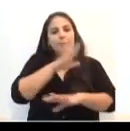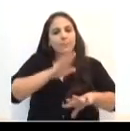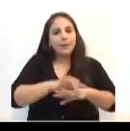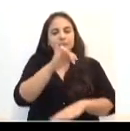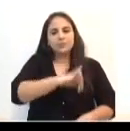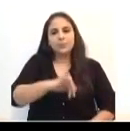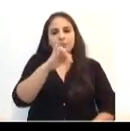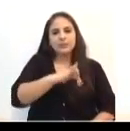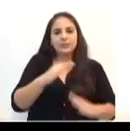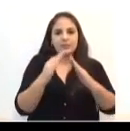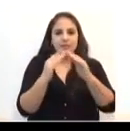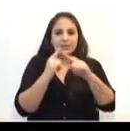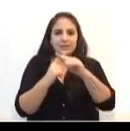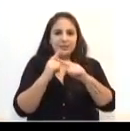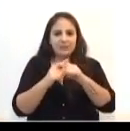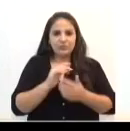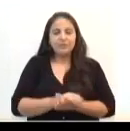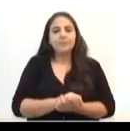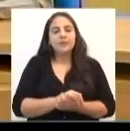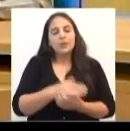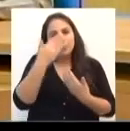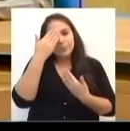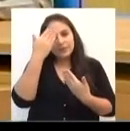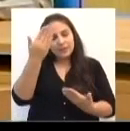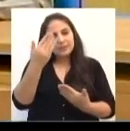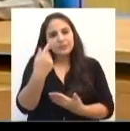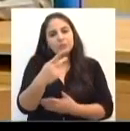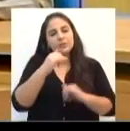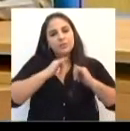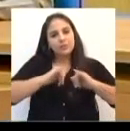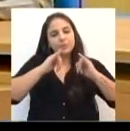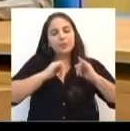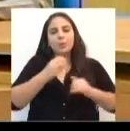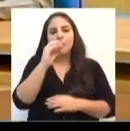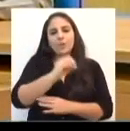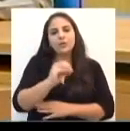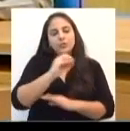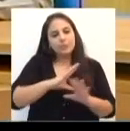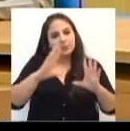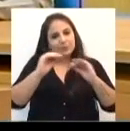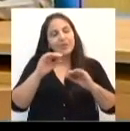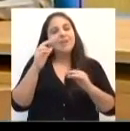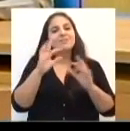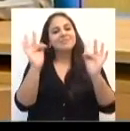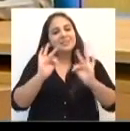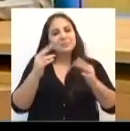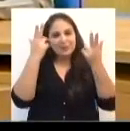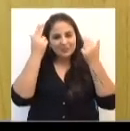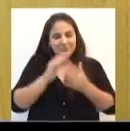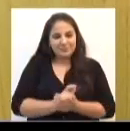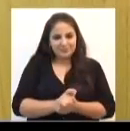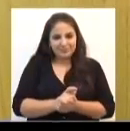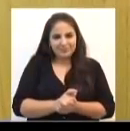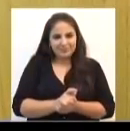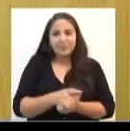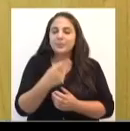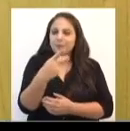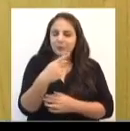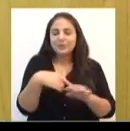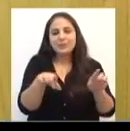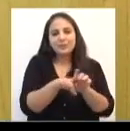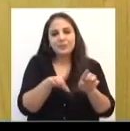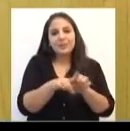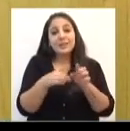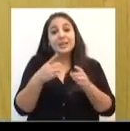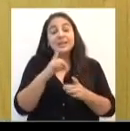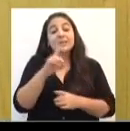importante da Igreja Católica. Padre, obrigada pelas suas informações, uma ótima noite e Feliz Páscoa. Feliz Páscoa, que o Senhor te